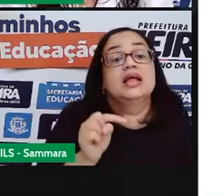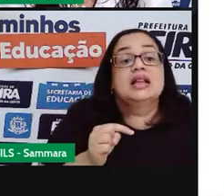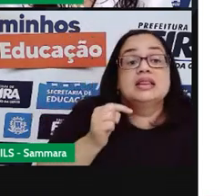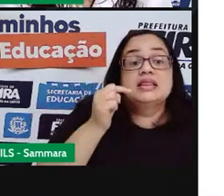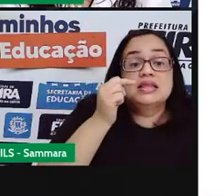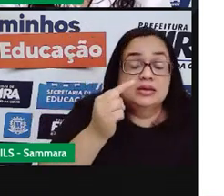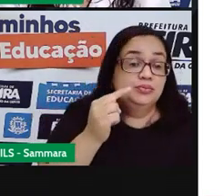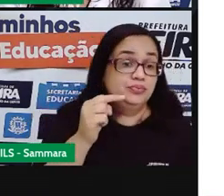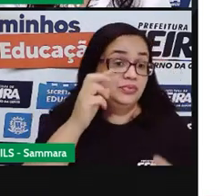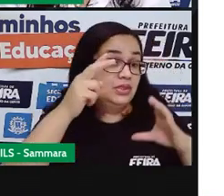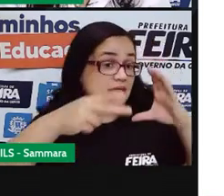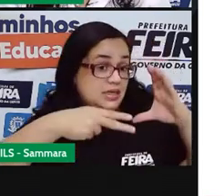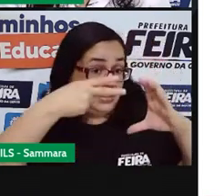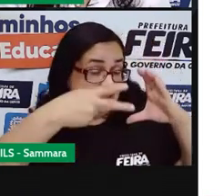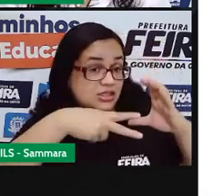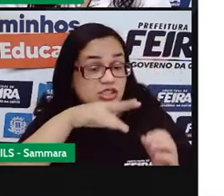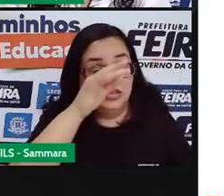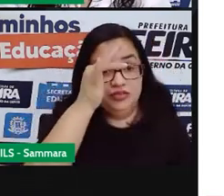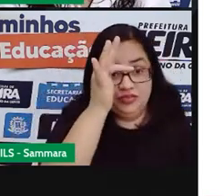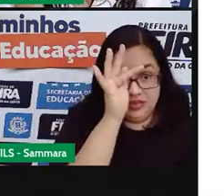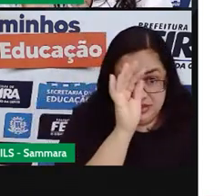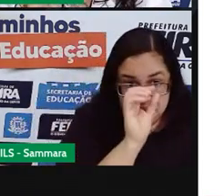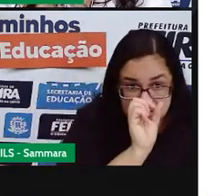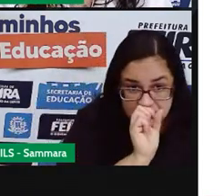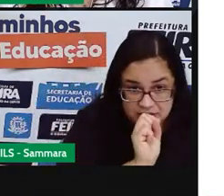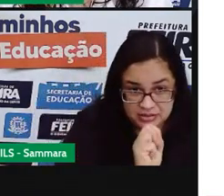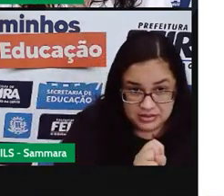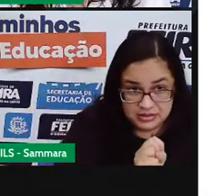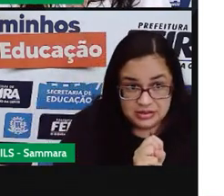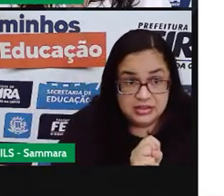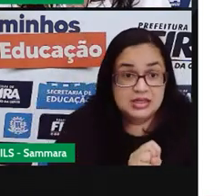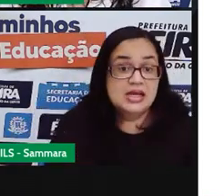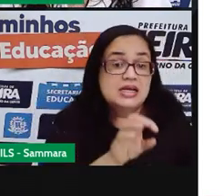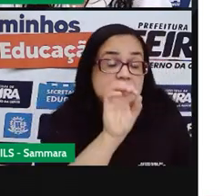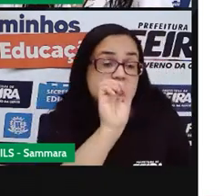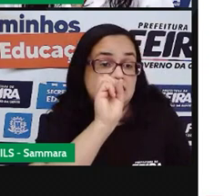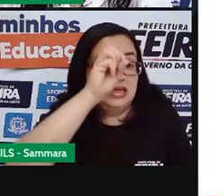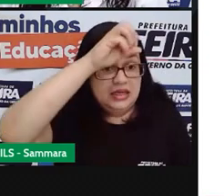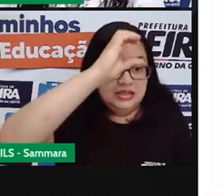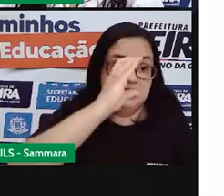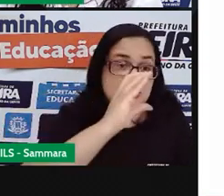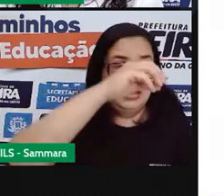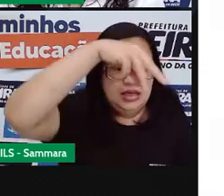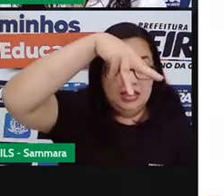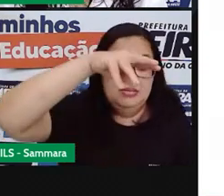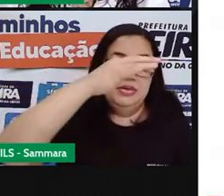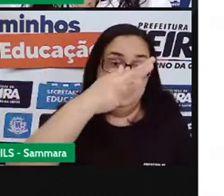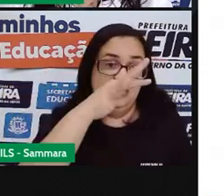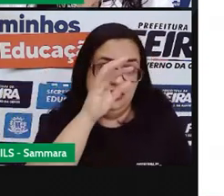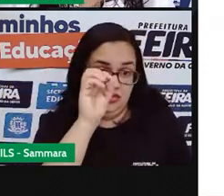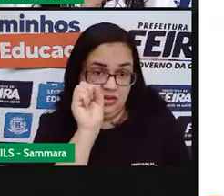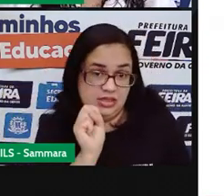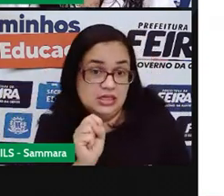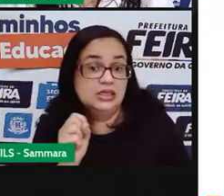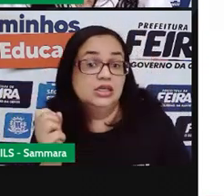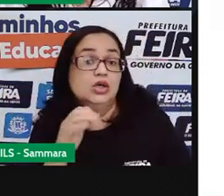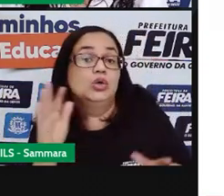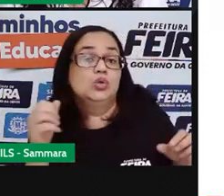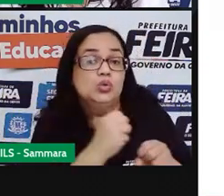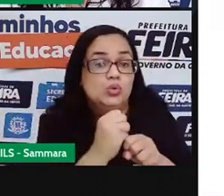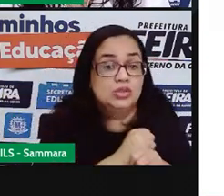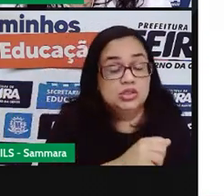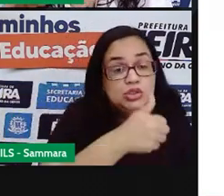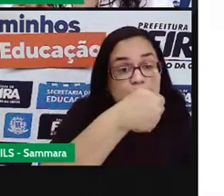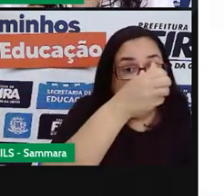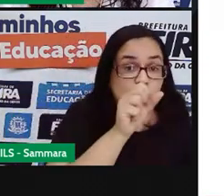a Câmara Municipal de Feira de Santana, CNFS, foi instalada em 18 de